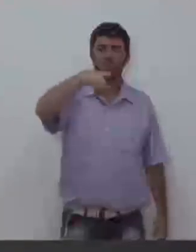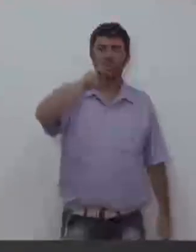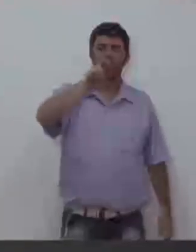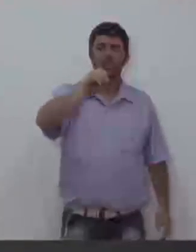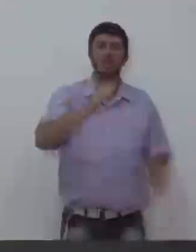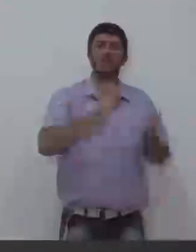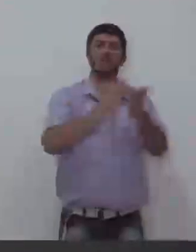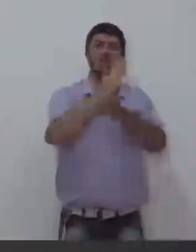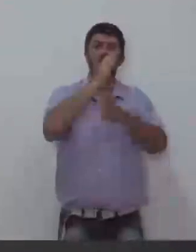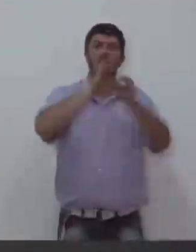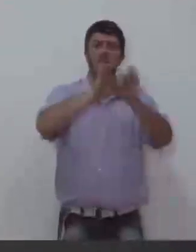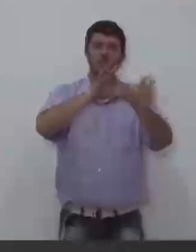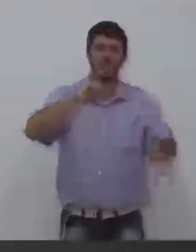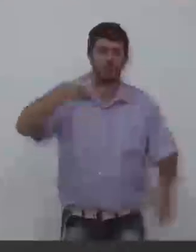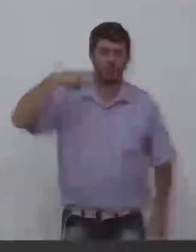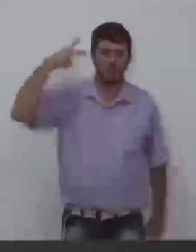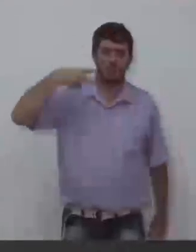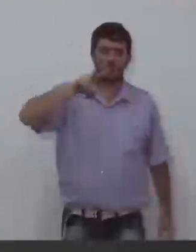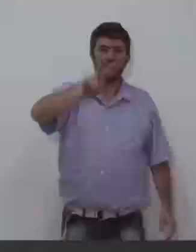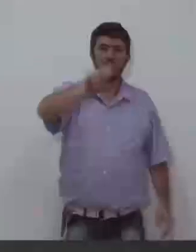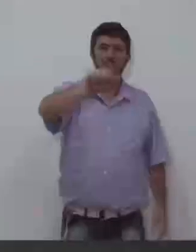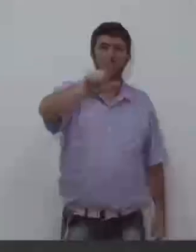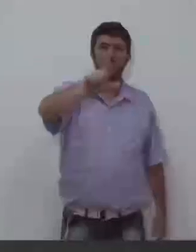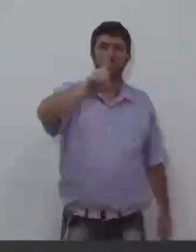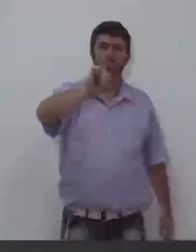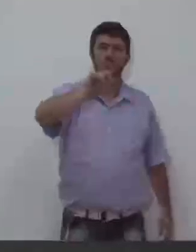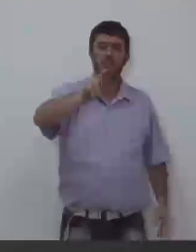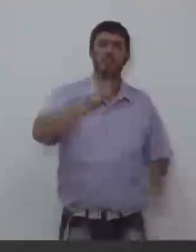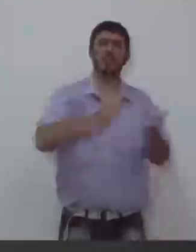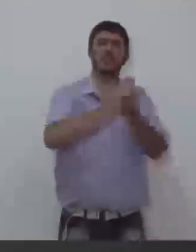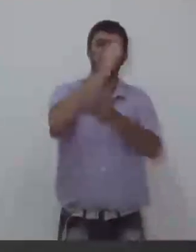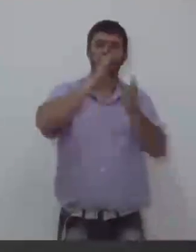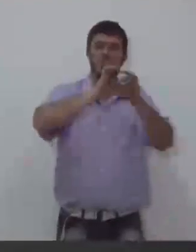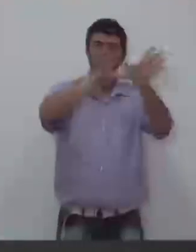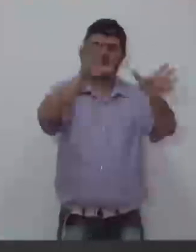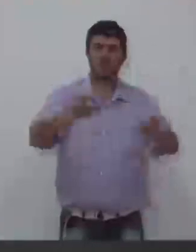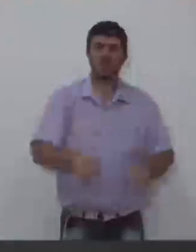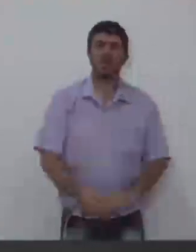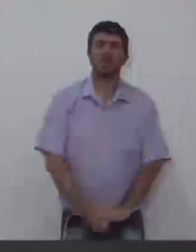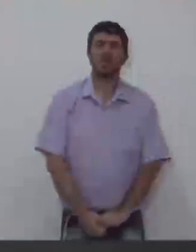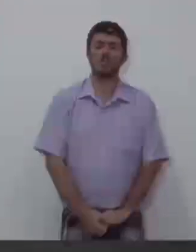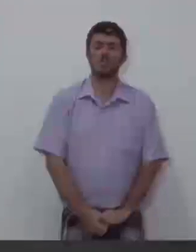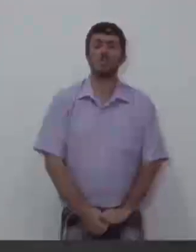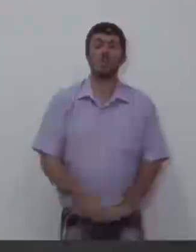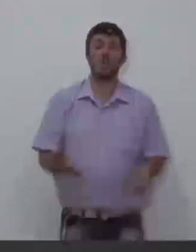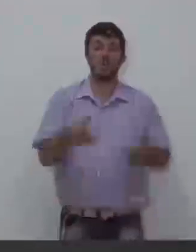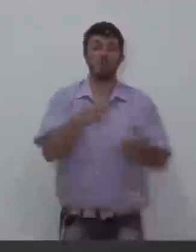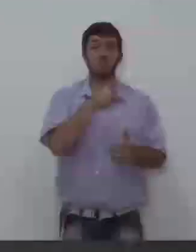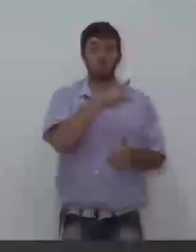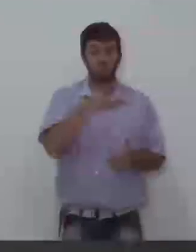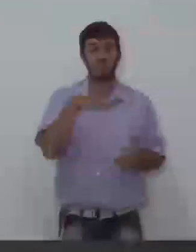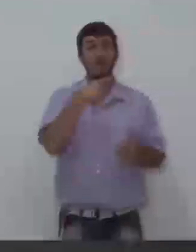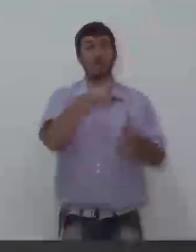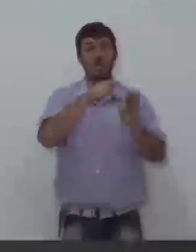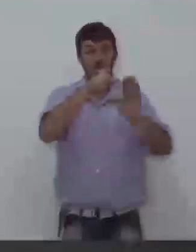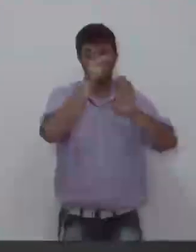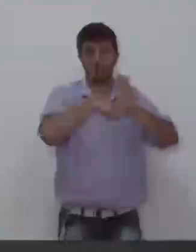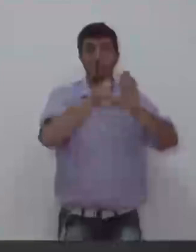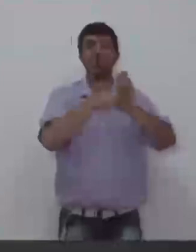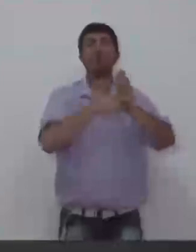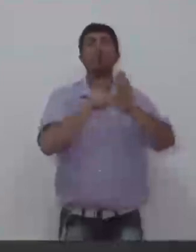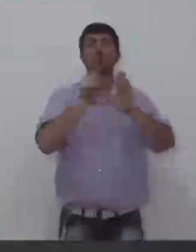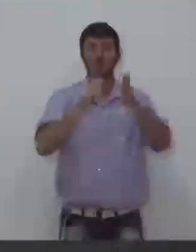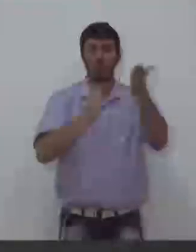Aprovo. Vereador Valde Barreto. Aprovo. Sr. Presidente, o projeto foi aprovado por 12 votos favoráveis, nenhum